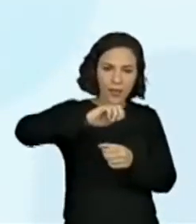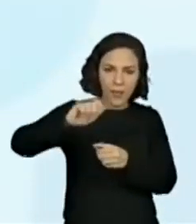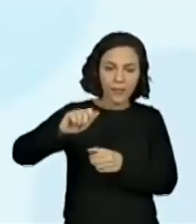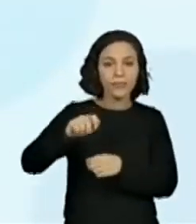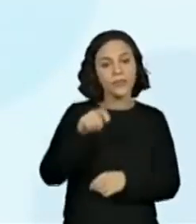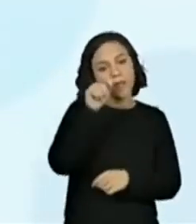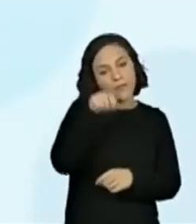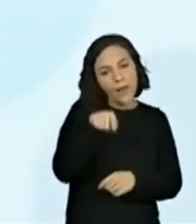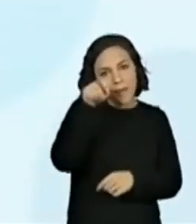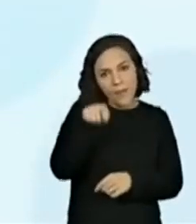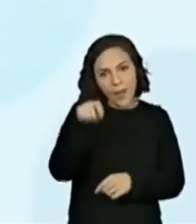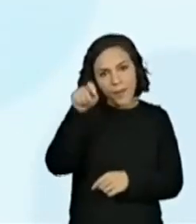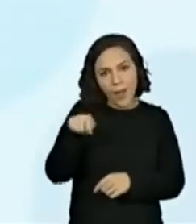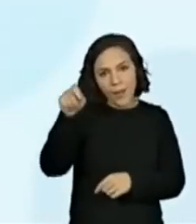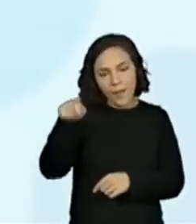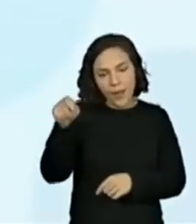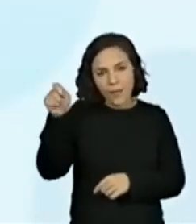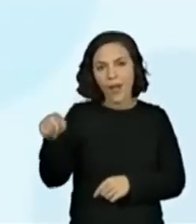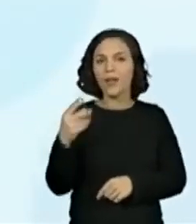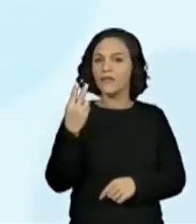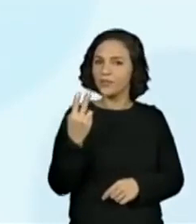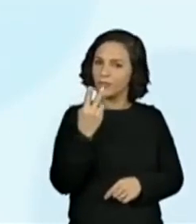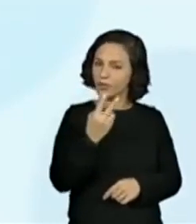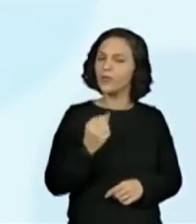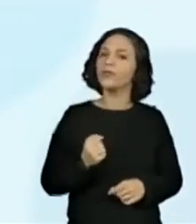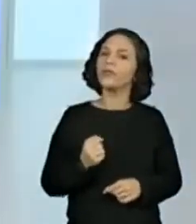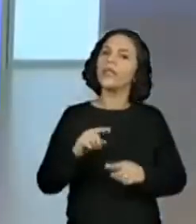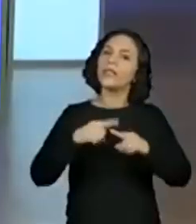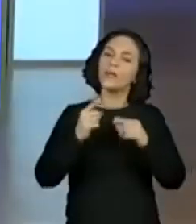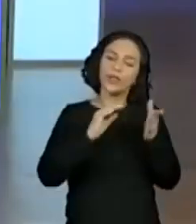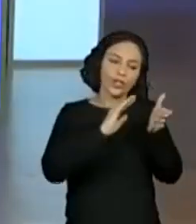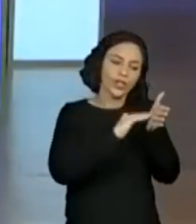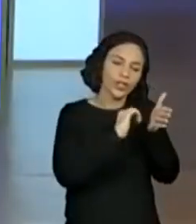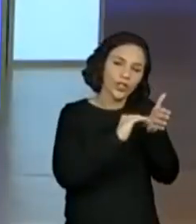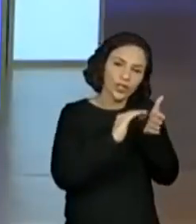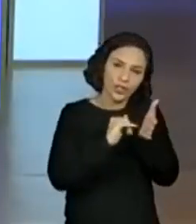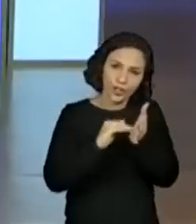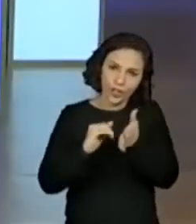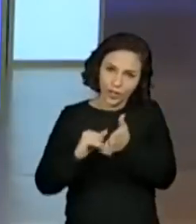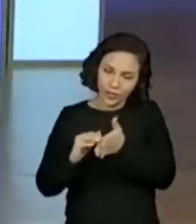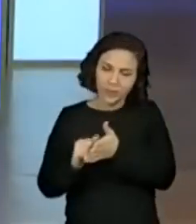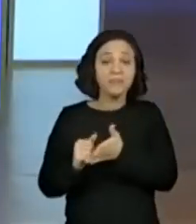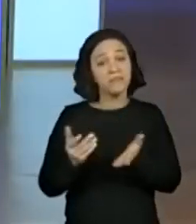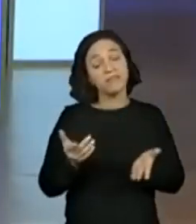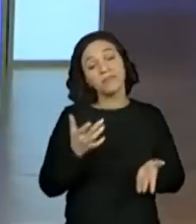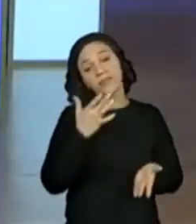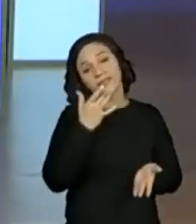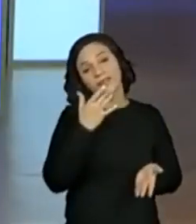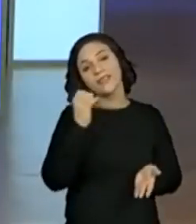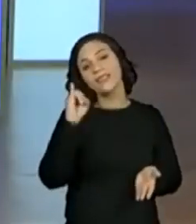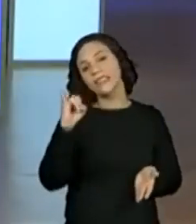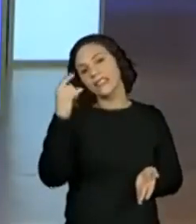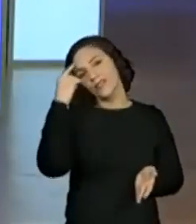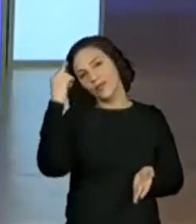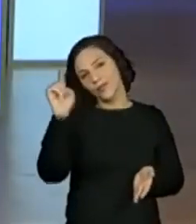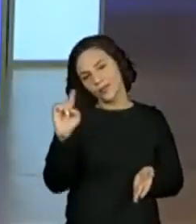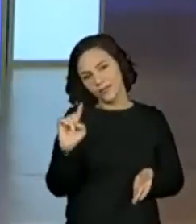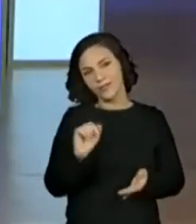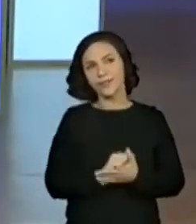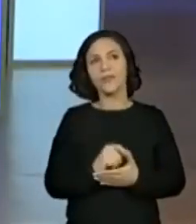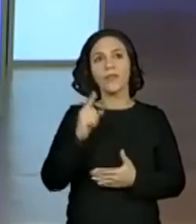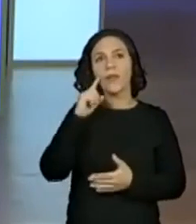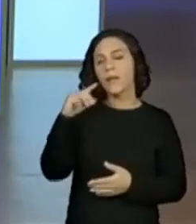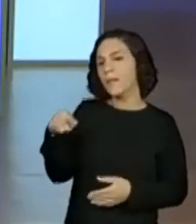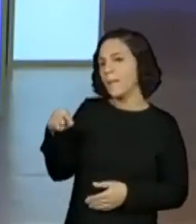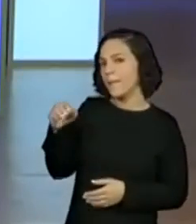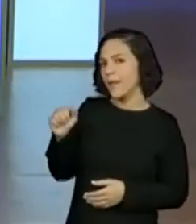arriscar todos os 22 ali, não é? Isso. E depois ir tirando também, que fica mais fácil. Para quem não sabe fazer, a Maria Valentina